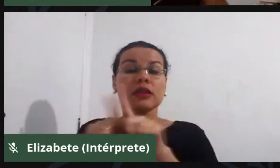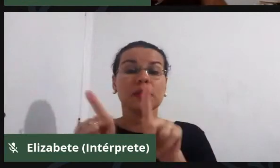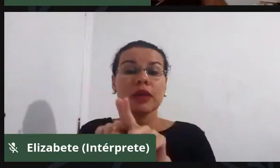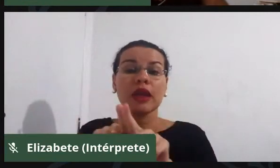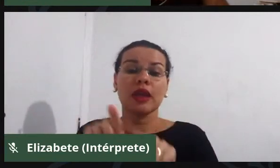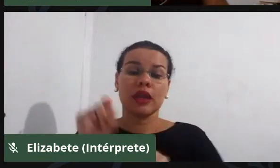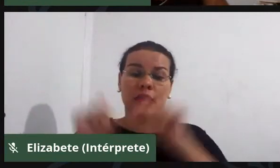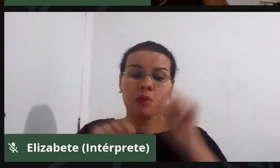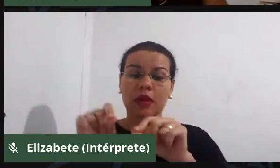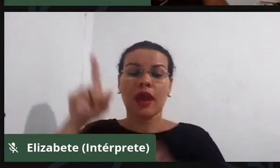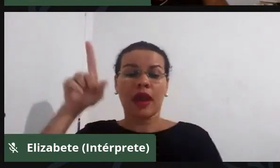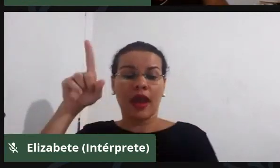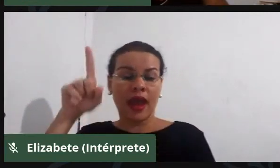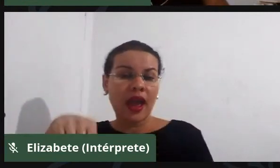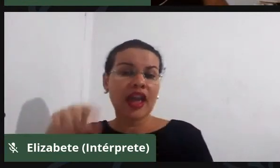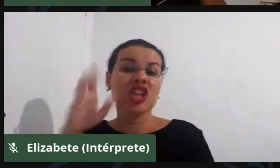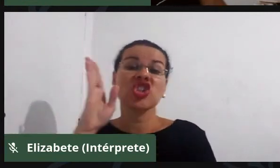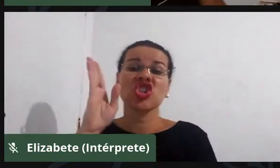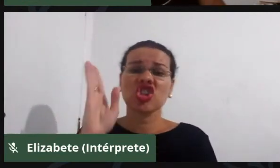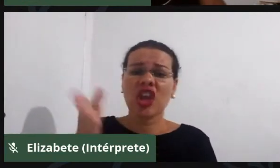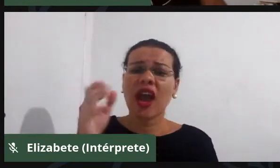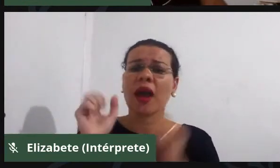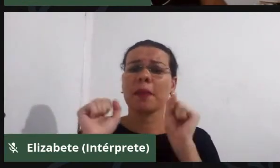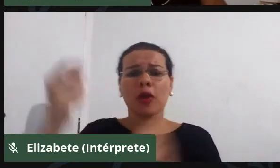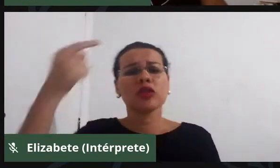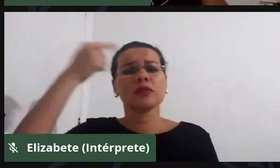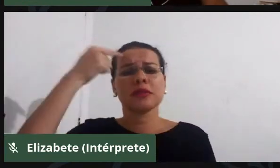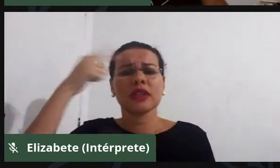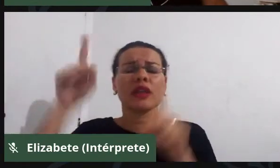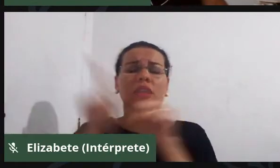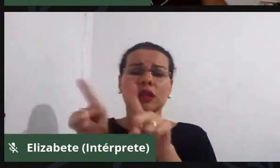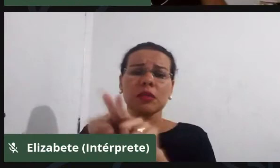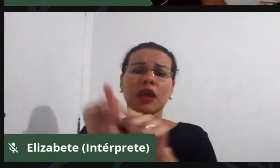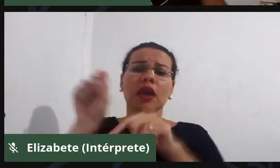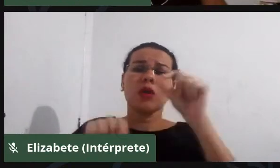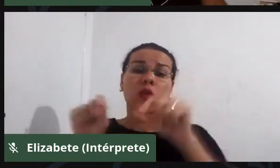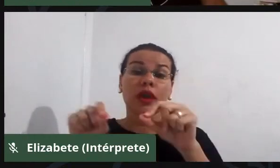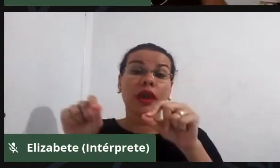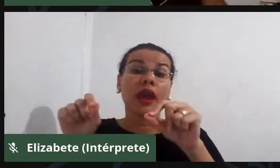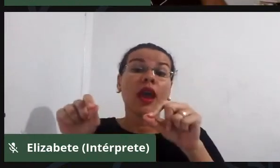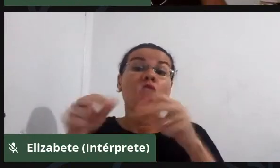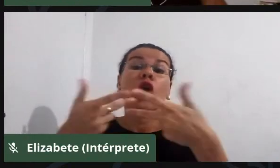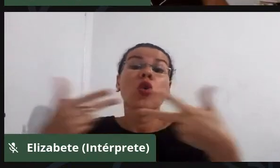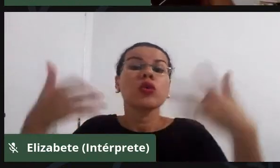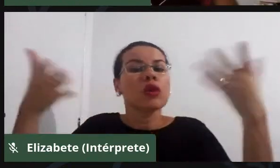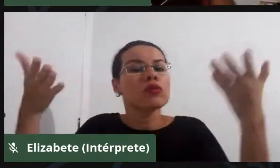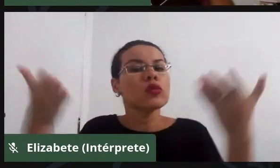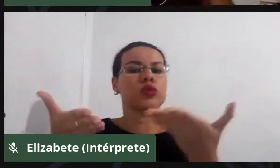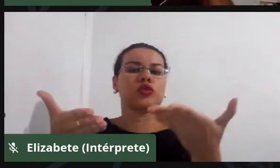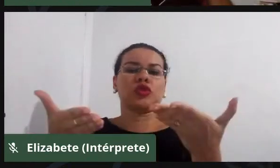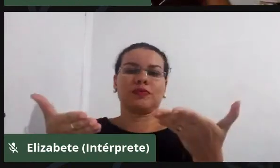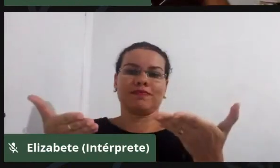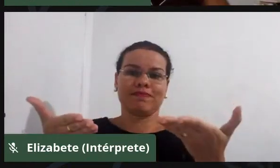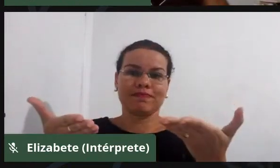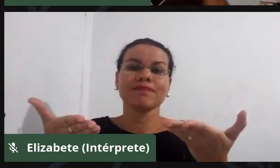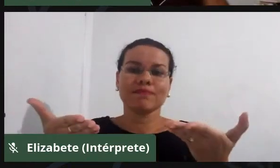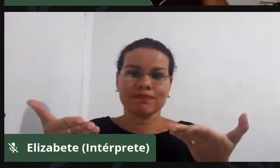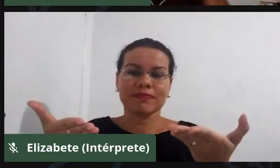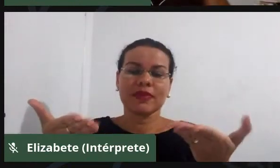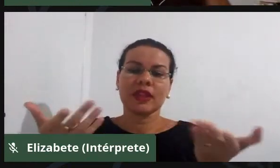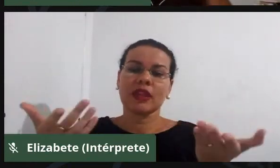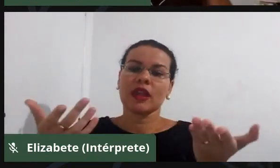é justamente para pensar também esse quilombo contemporâneo, né? Quando a gente consegue lá no